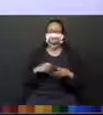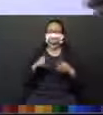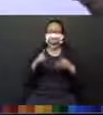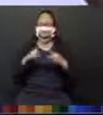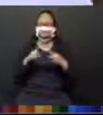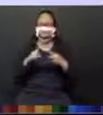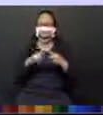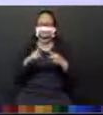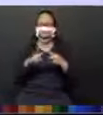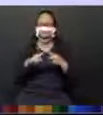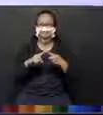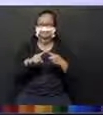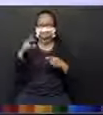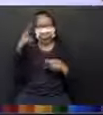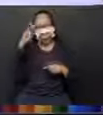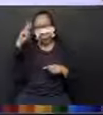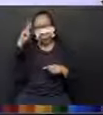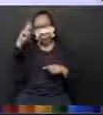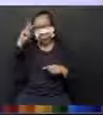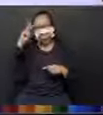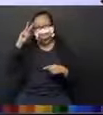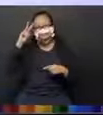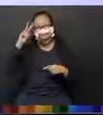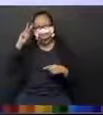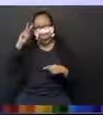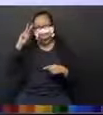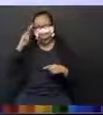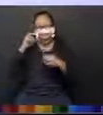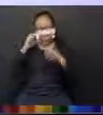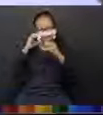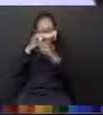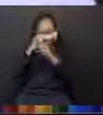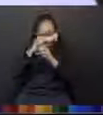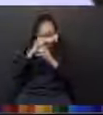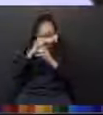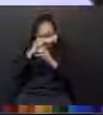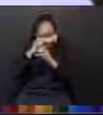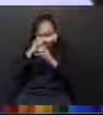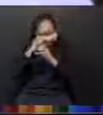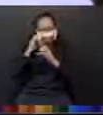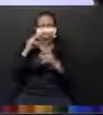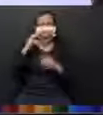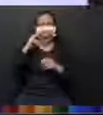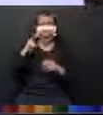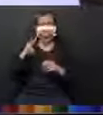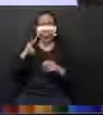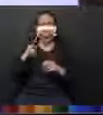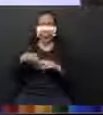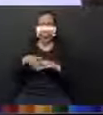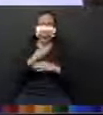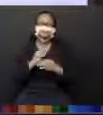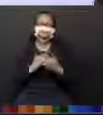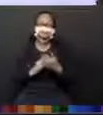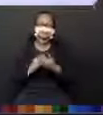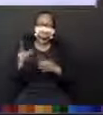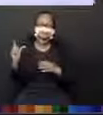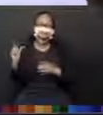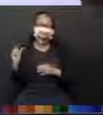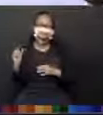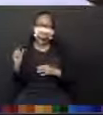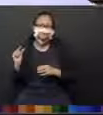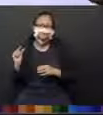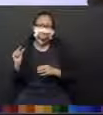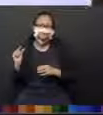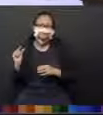se lembram? Isso mesmo! O microscópio. Ele serve para ver tudo aquilo que é tão pequenininho